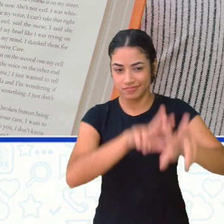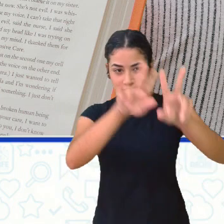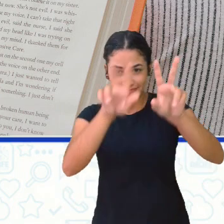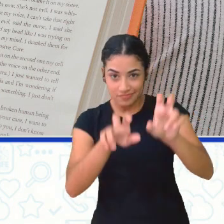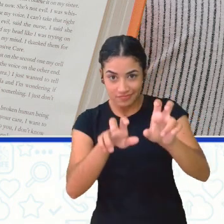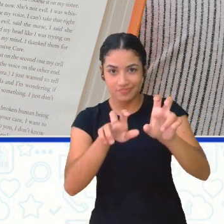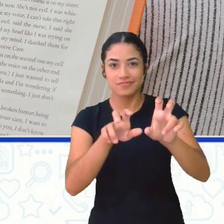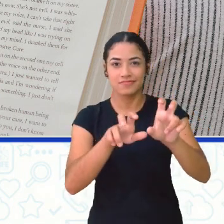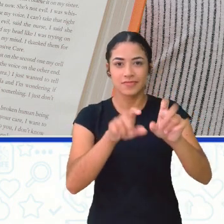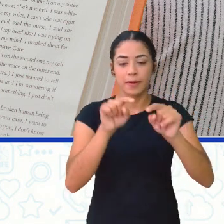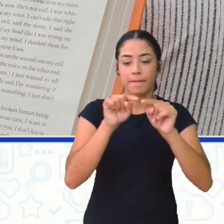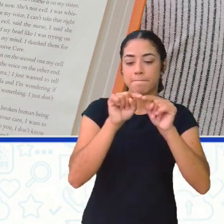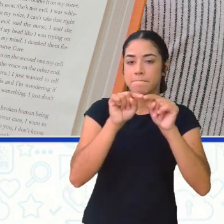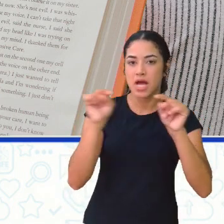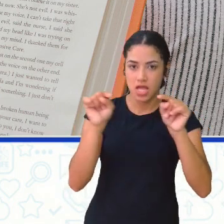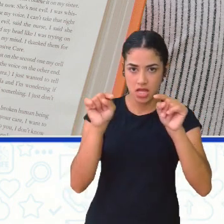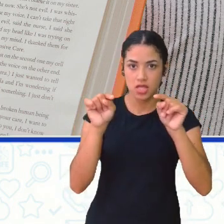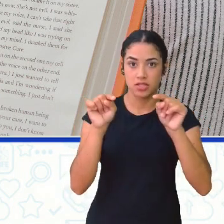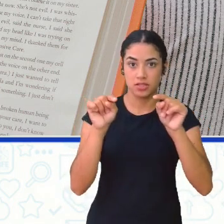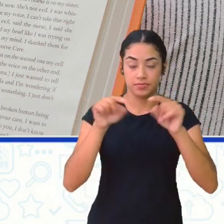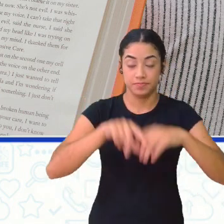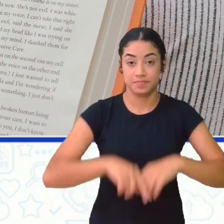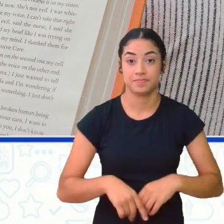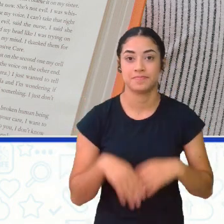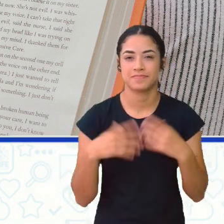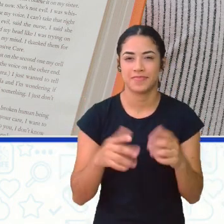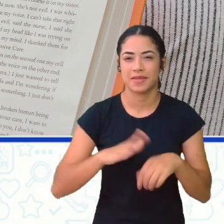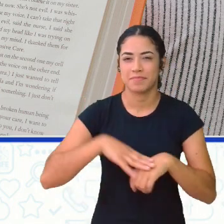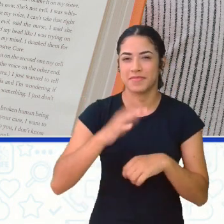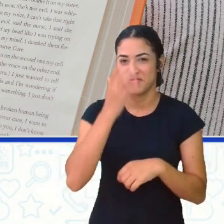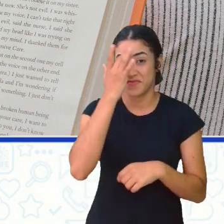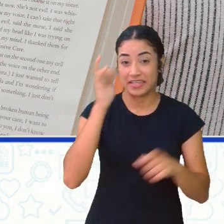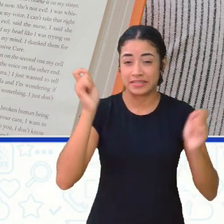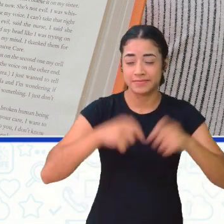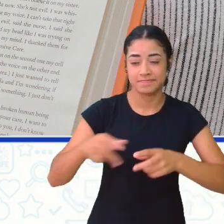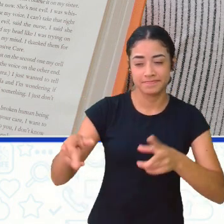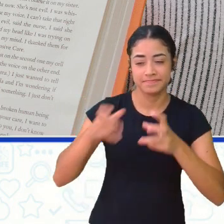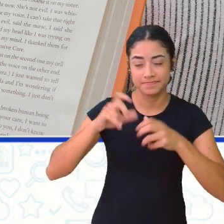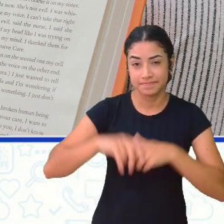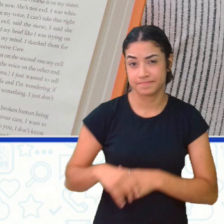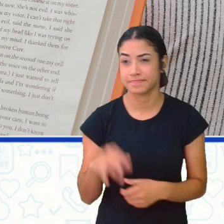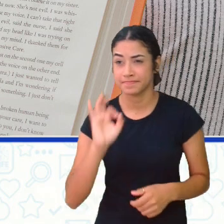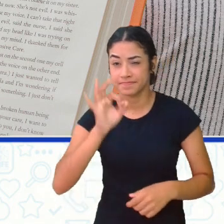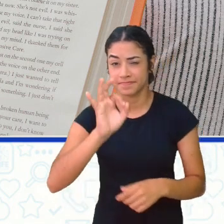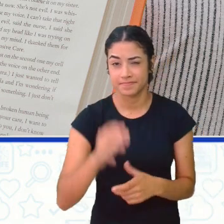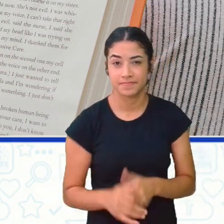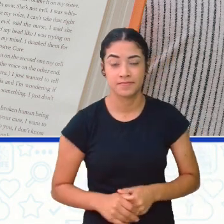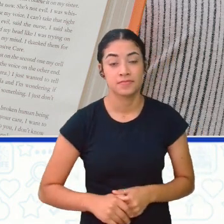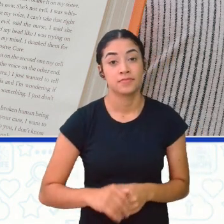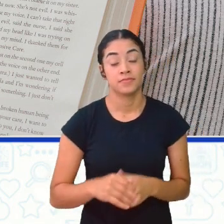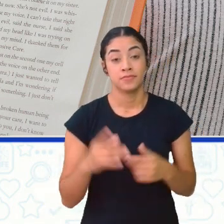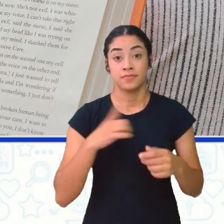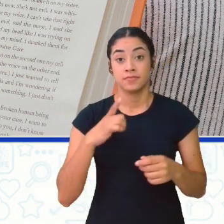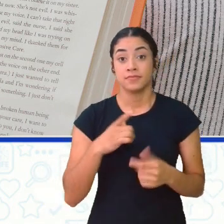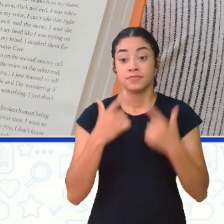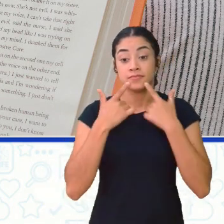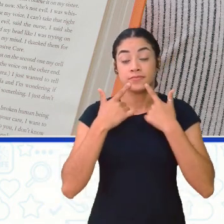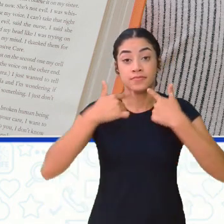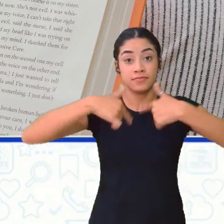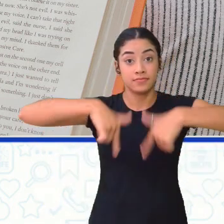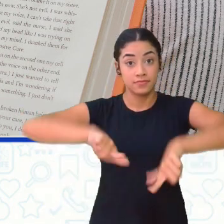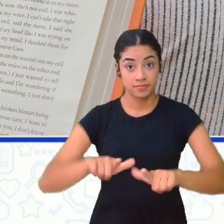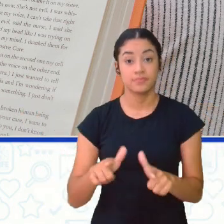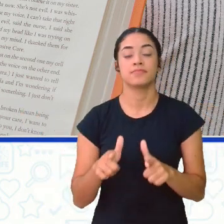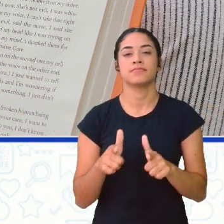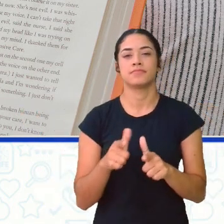sinalizado Como travessão No começo da frase E aí é mais fácil Da gente reconhecer Tá? A gente tem Um uso de linguagem Simples e